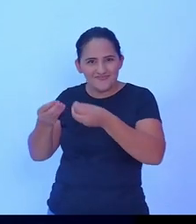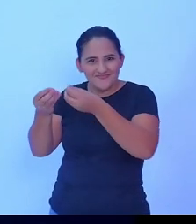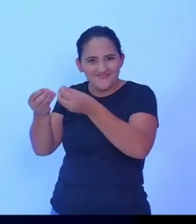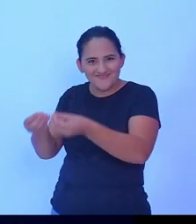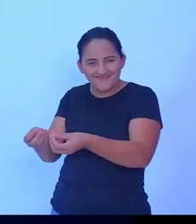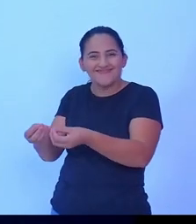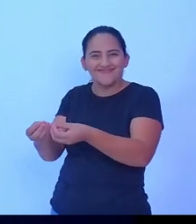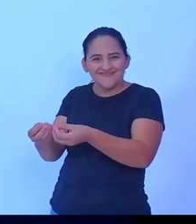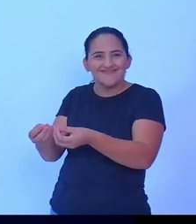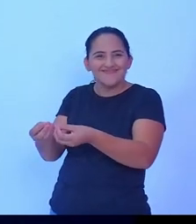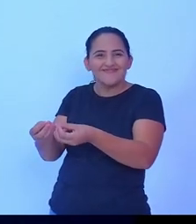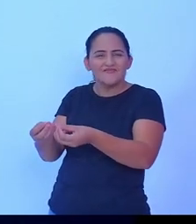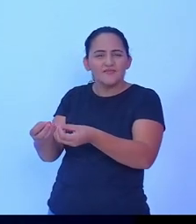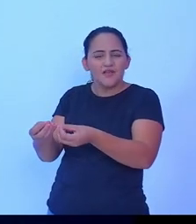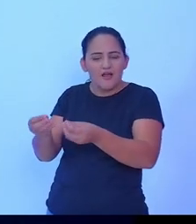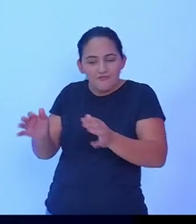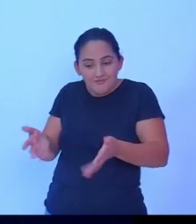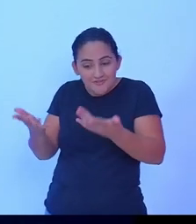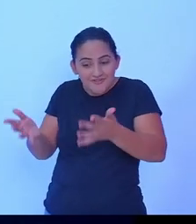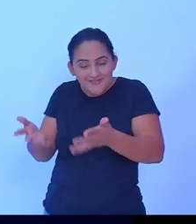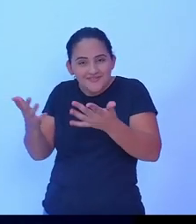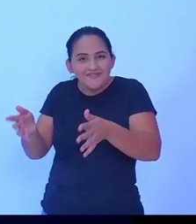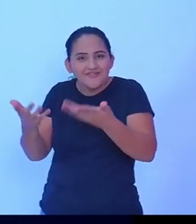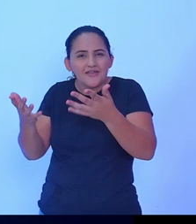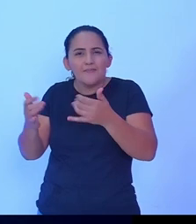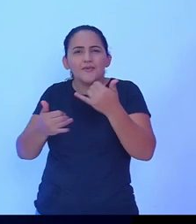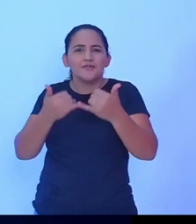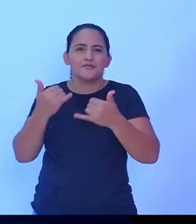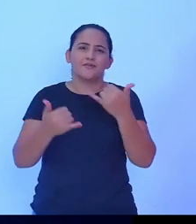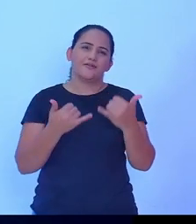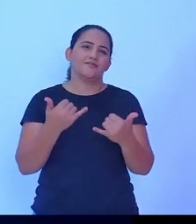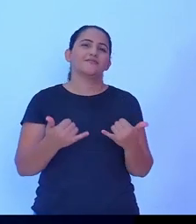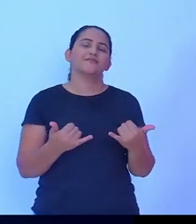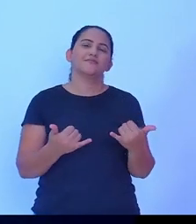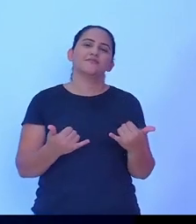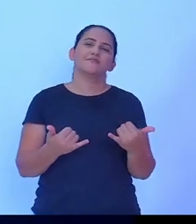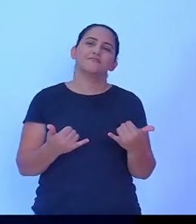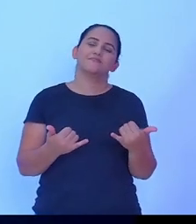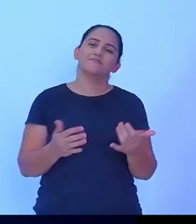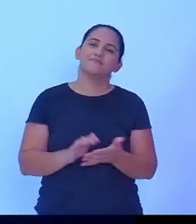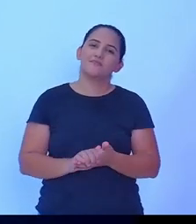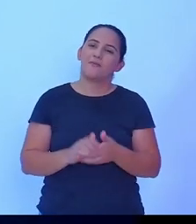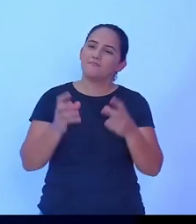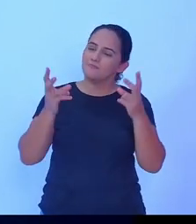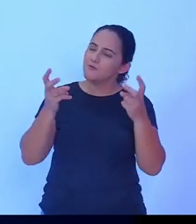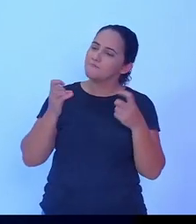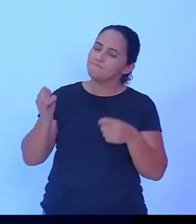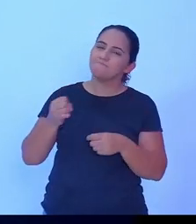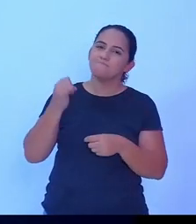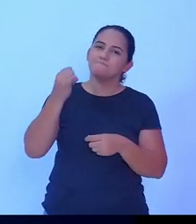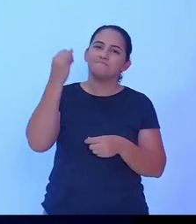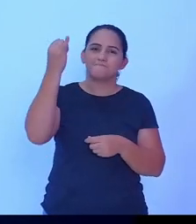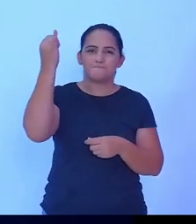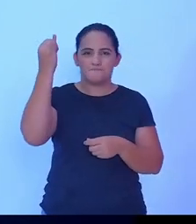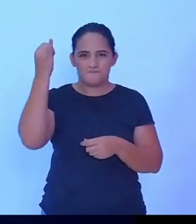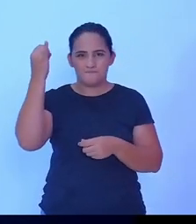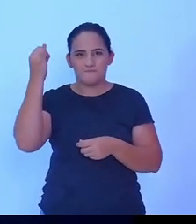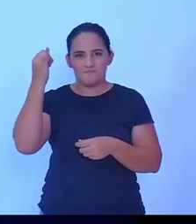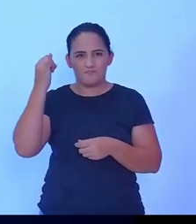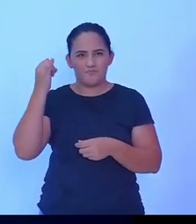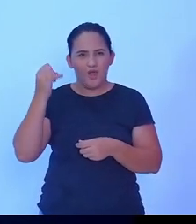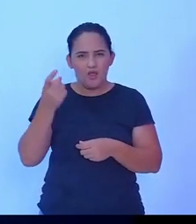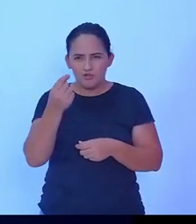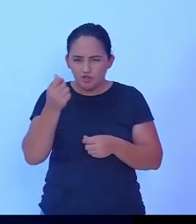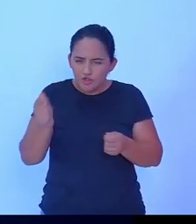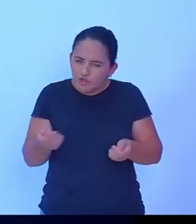catecismo incentivou a gente a brincar. Então, eu vejo como é importante a gente investir